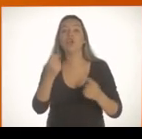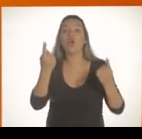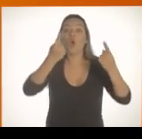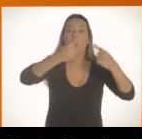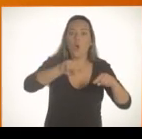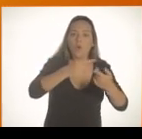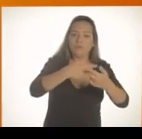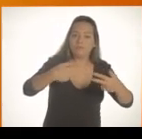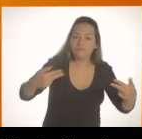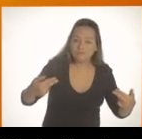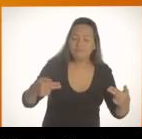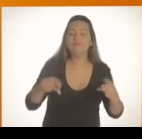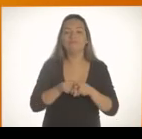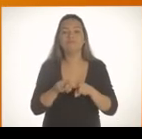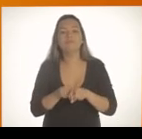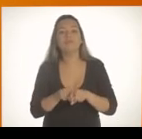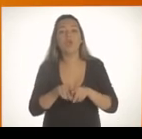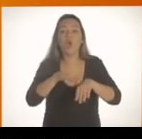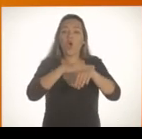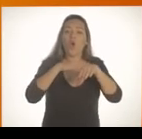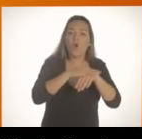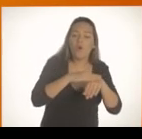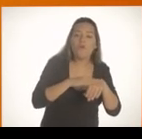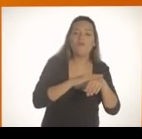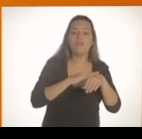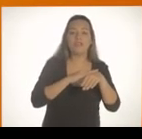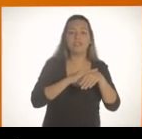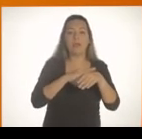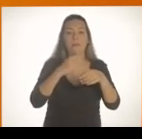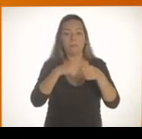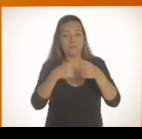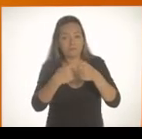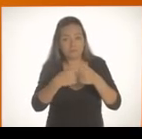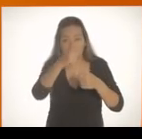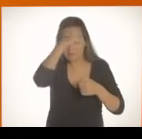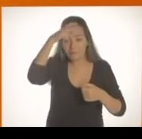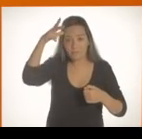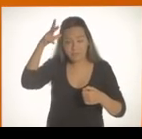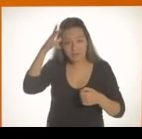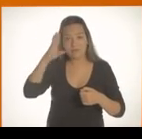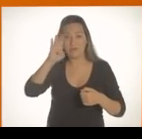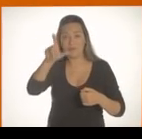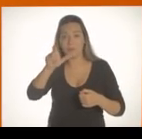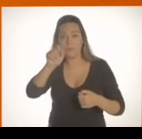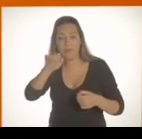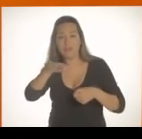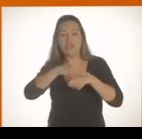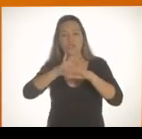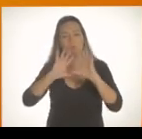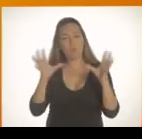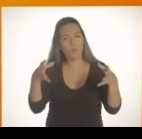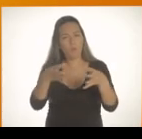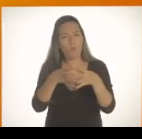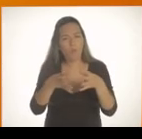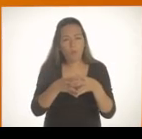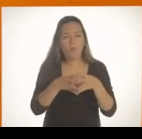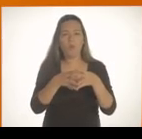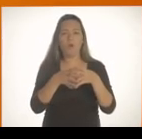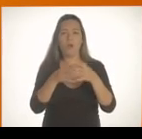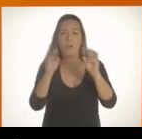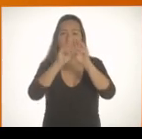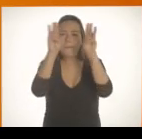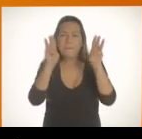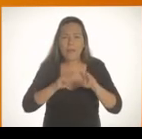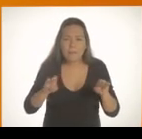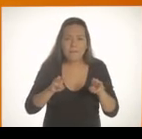fiscalizando o comércio de gás e combatendo atividades ilegais. Conversar com os prefeitos da Baixada para trocar informações e